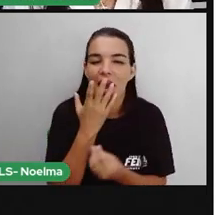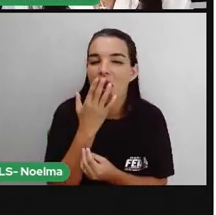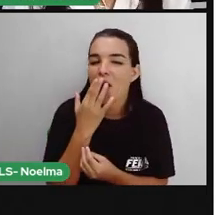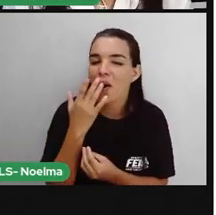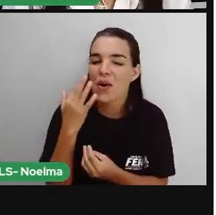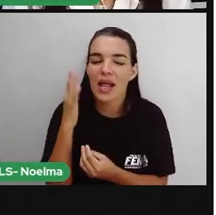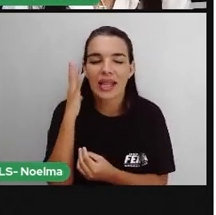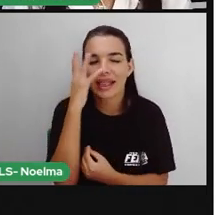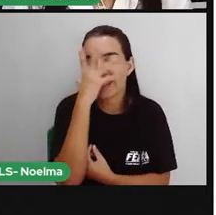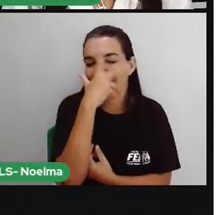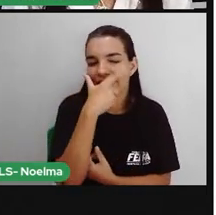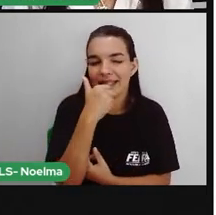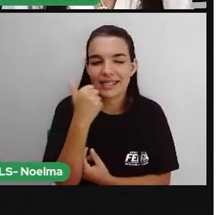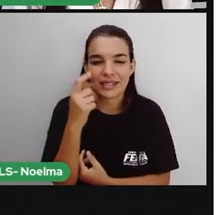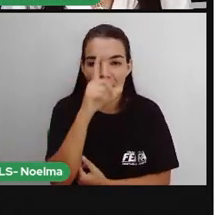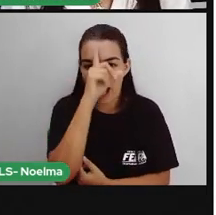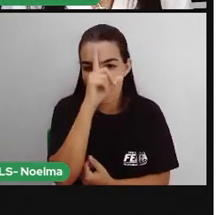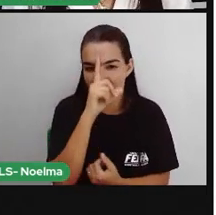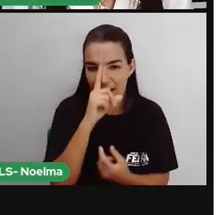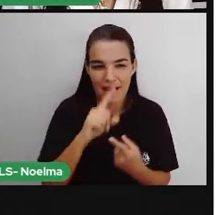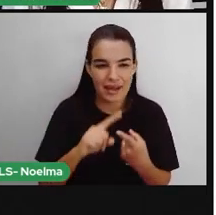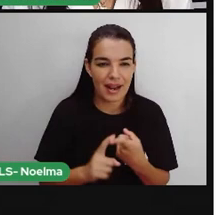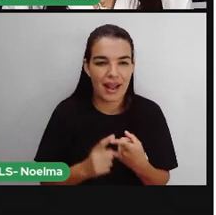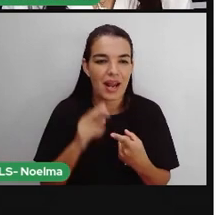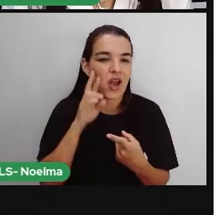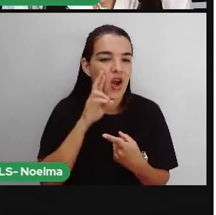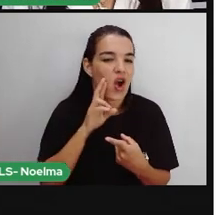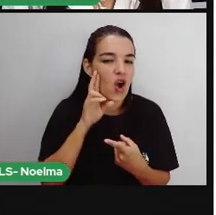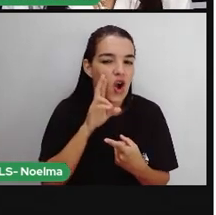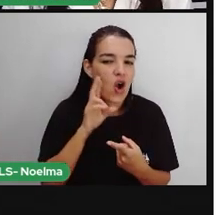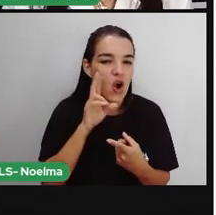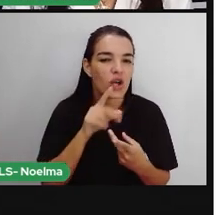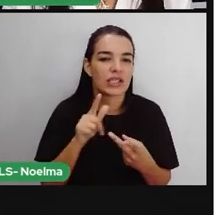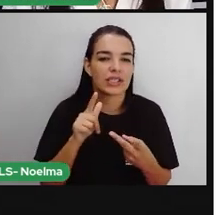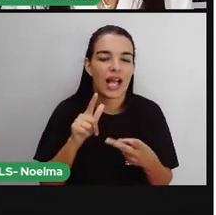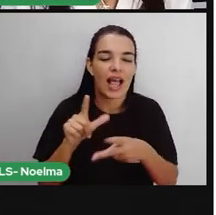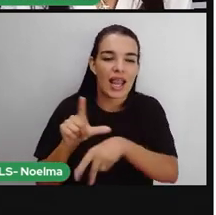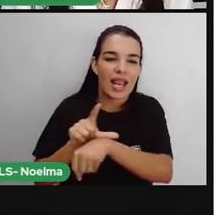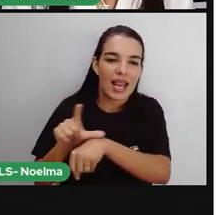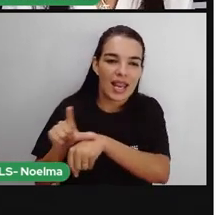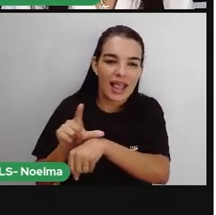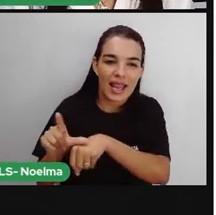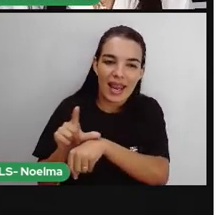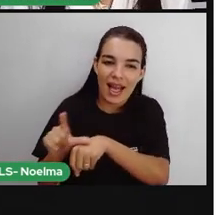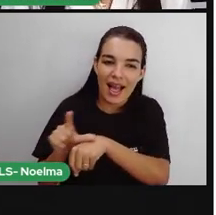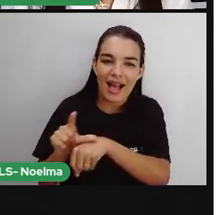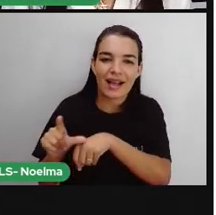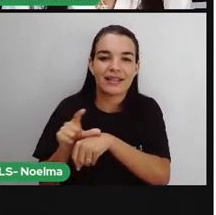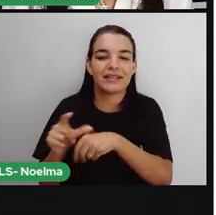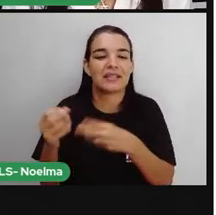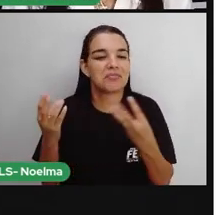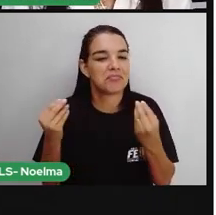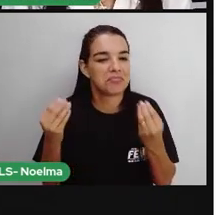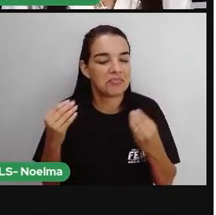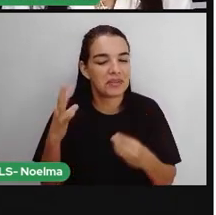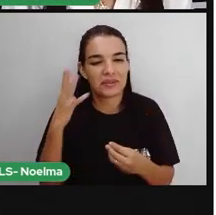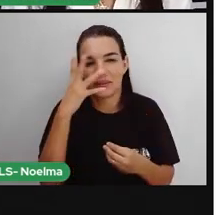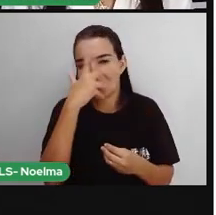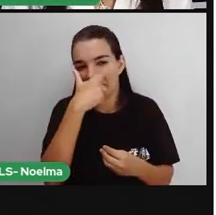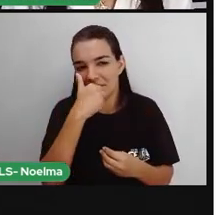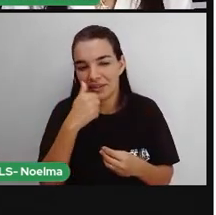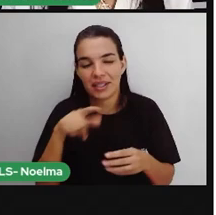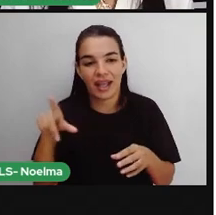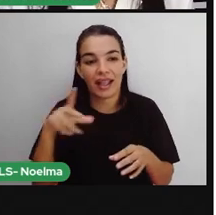bonito, gente. Se encontra aí no Cerrado, muito presente no oeste da Bahia, viu? Lá na região da Pró,